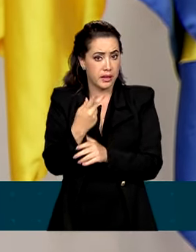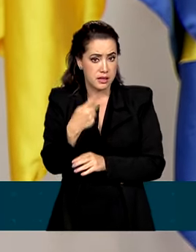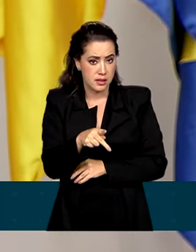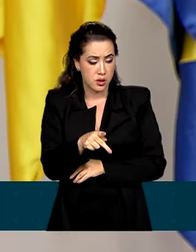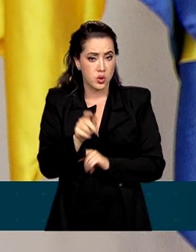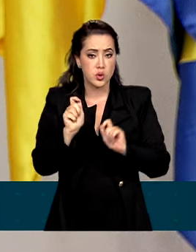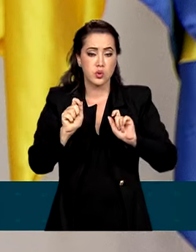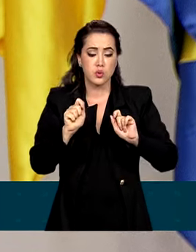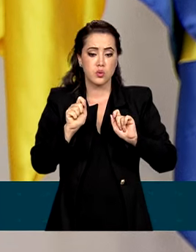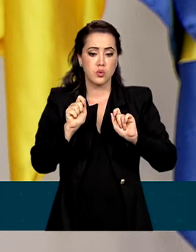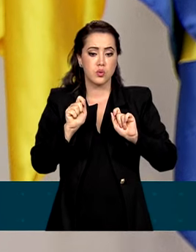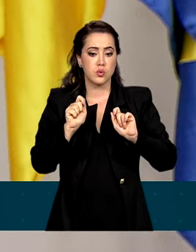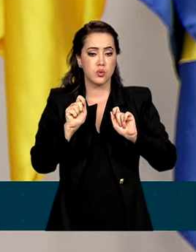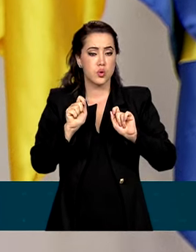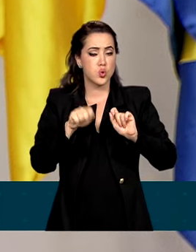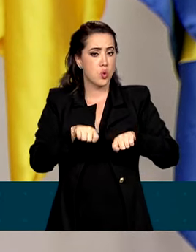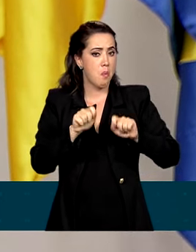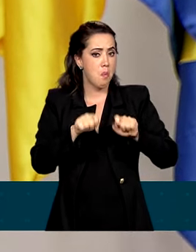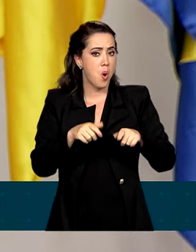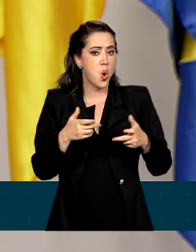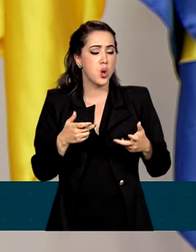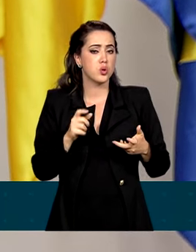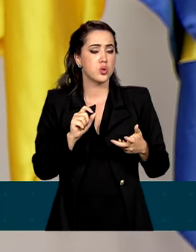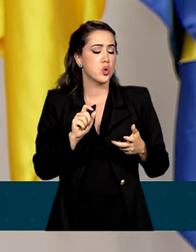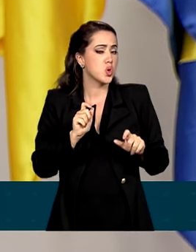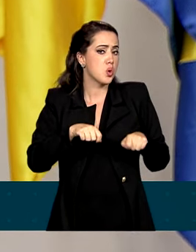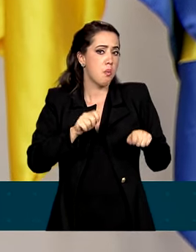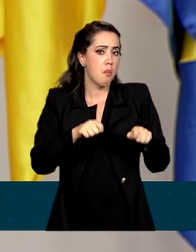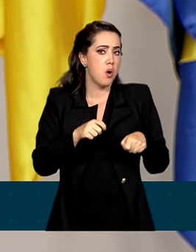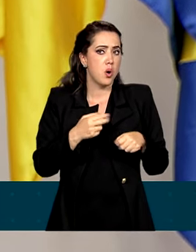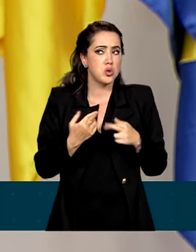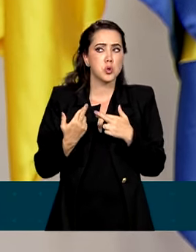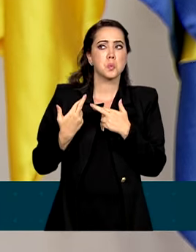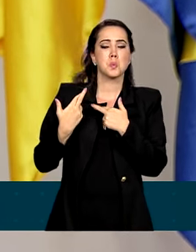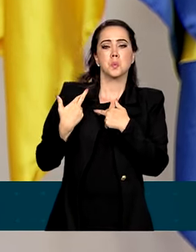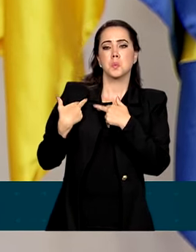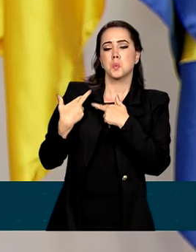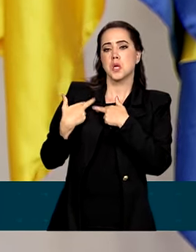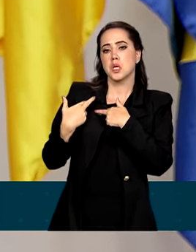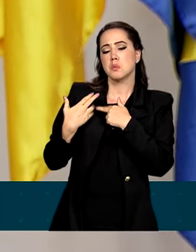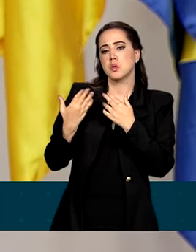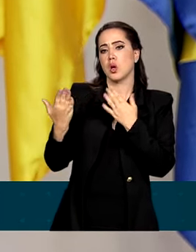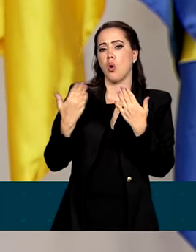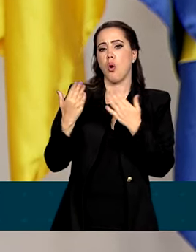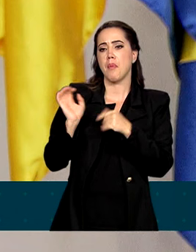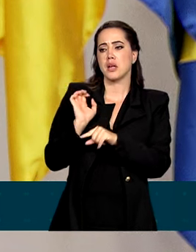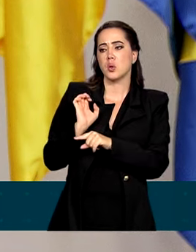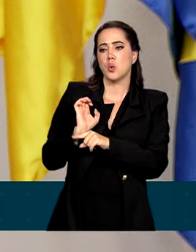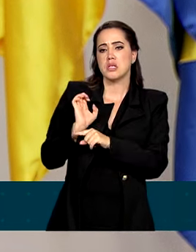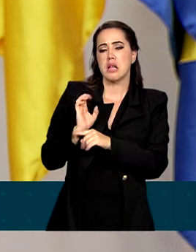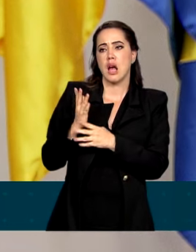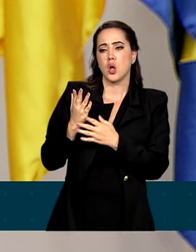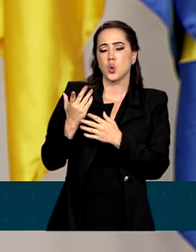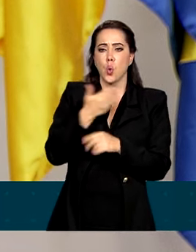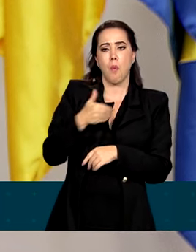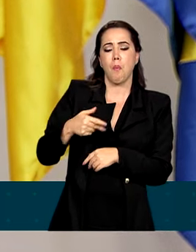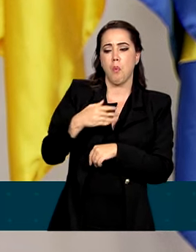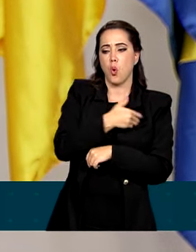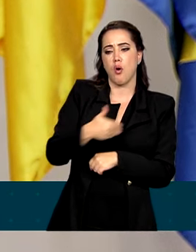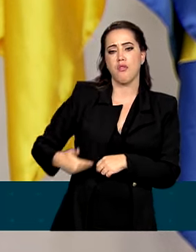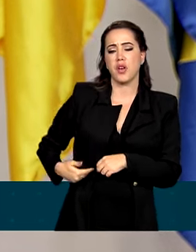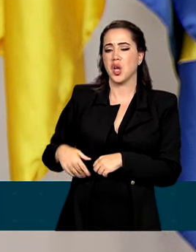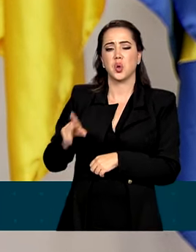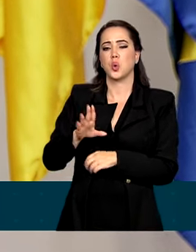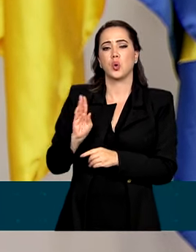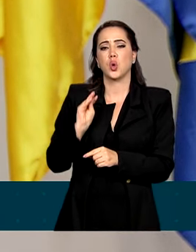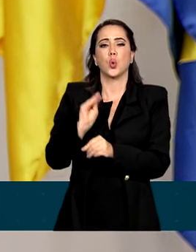assumir a forma de um Estado que não repara, não lembra e